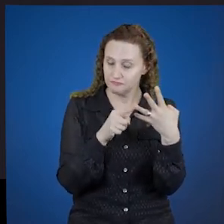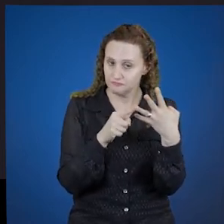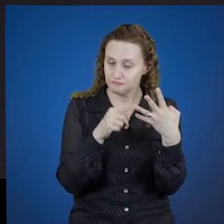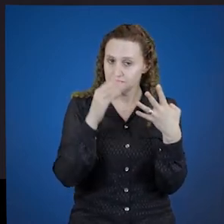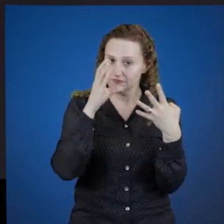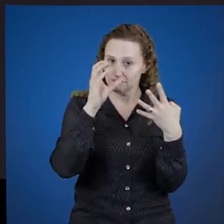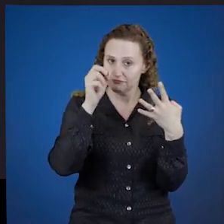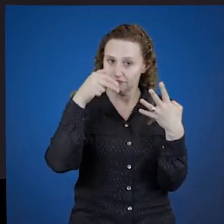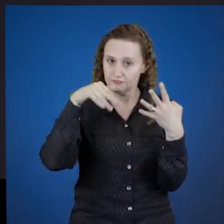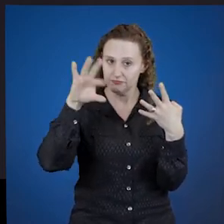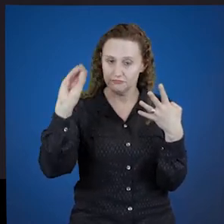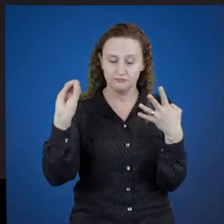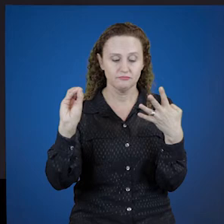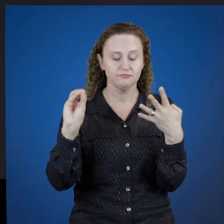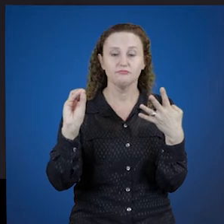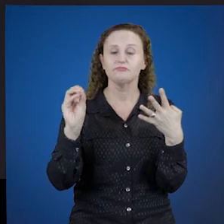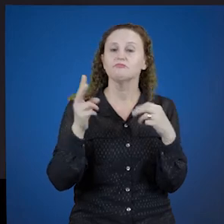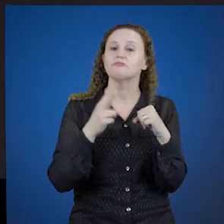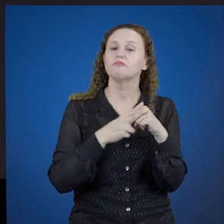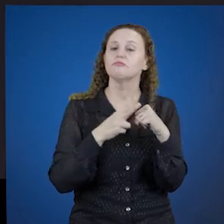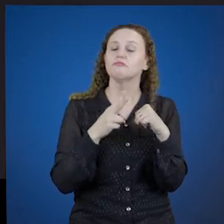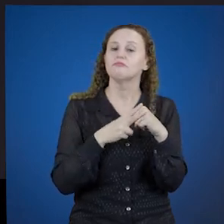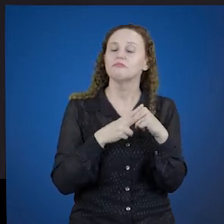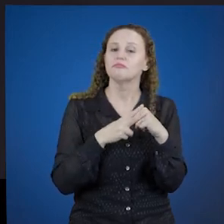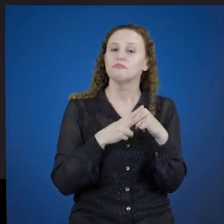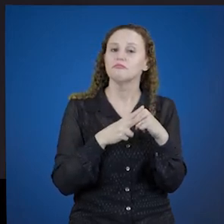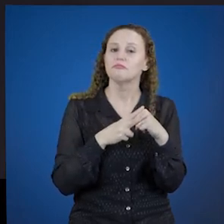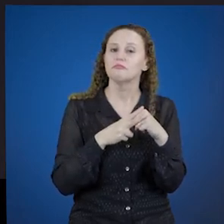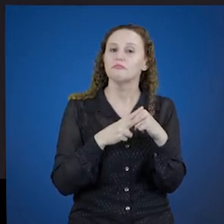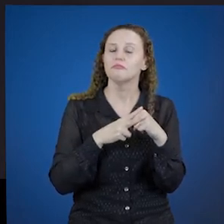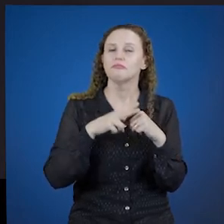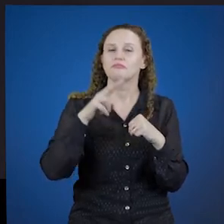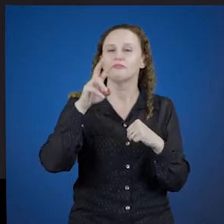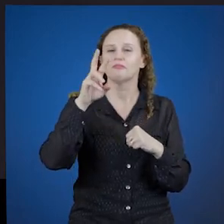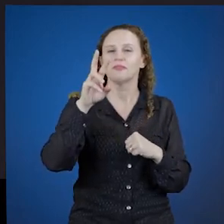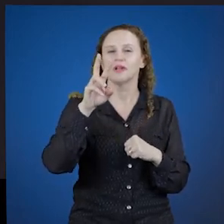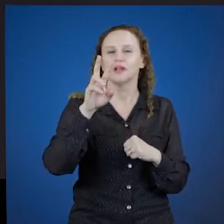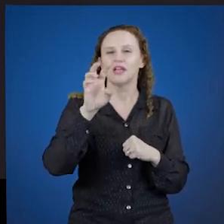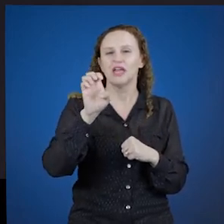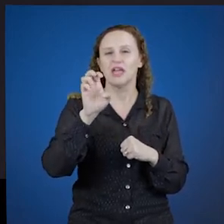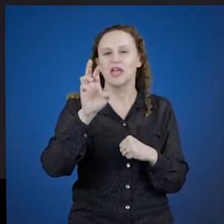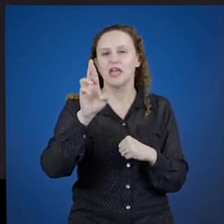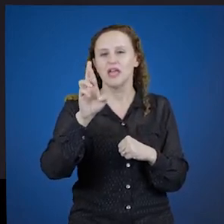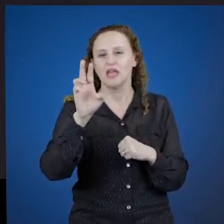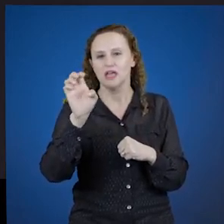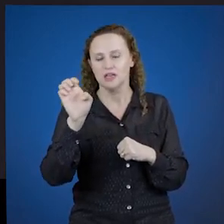conjugação, são os verbos também terminados em ere.